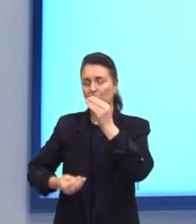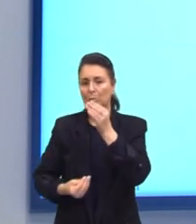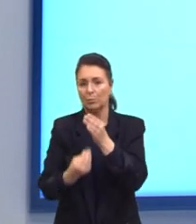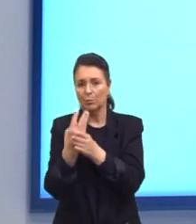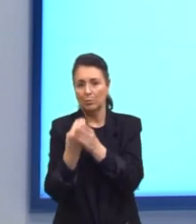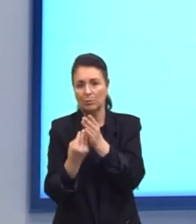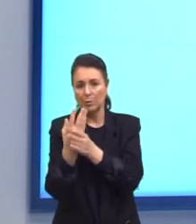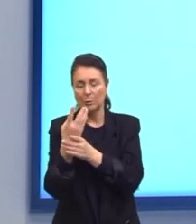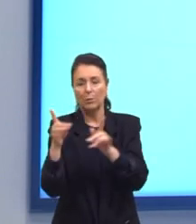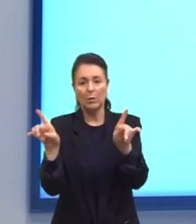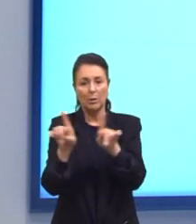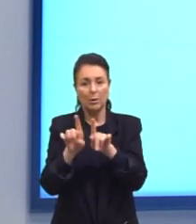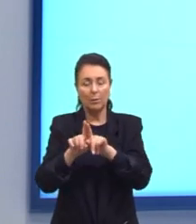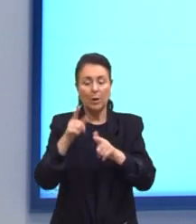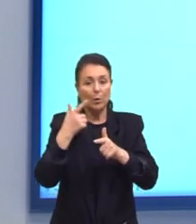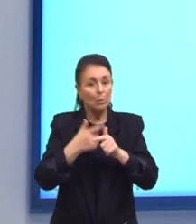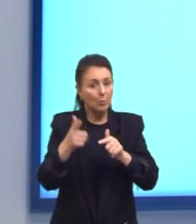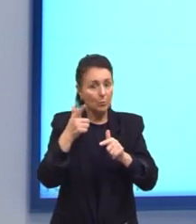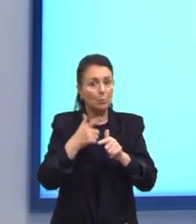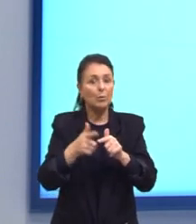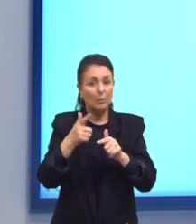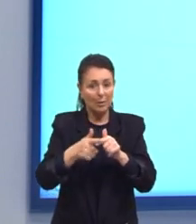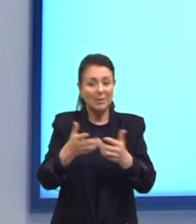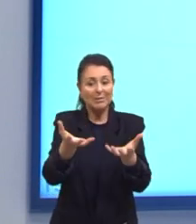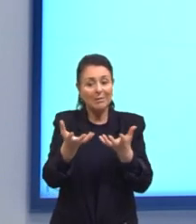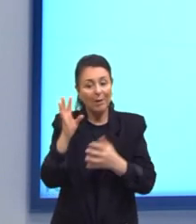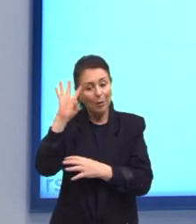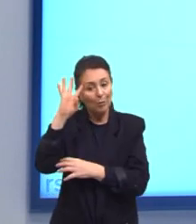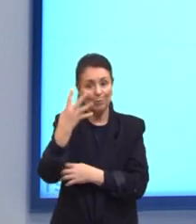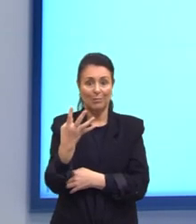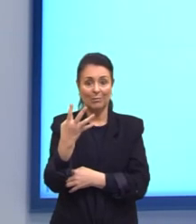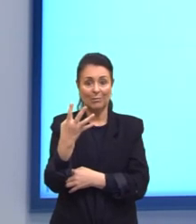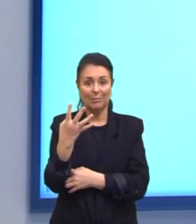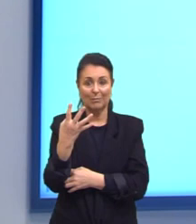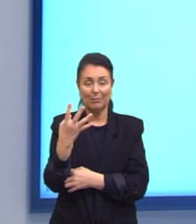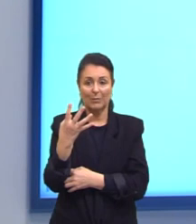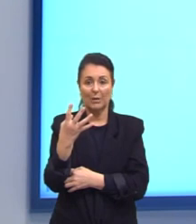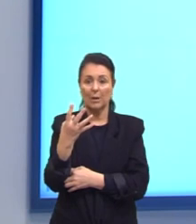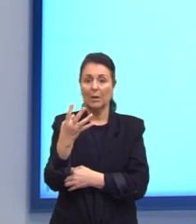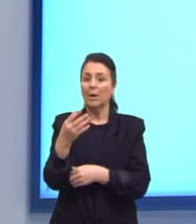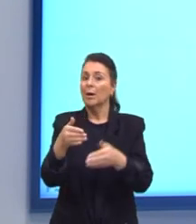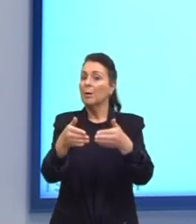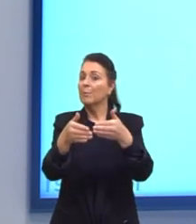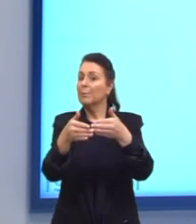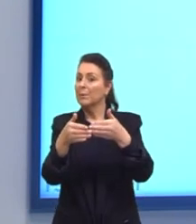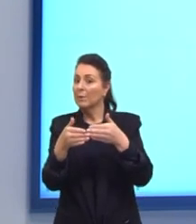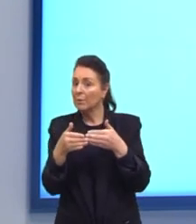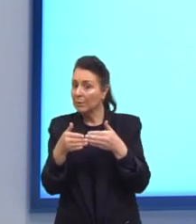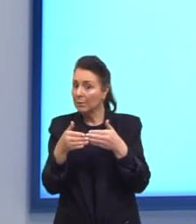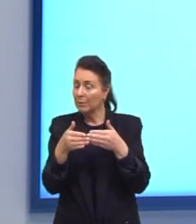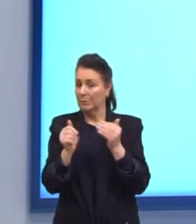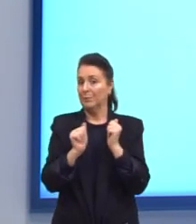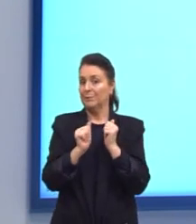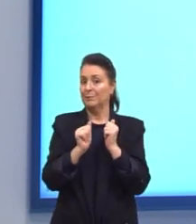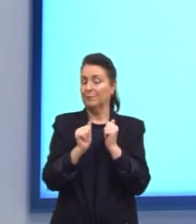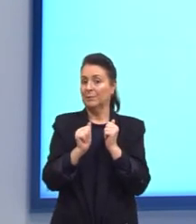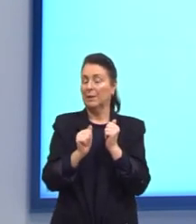E os problemas Que se propõem Solucionar O que nos pede A habilidade 28